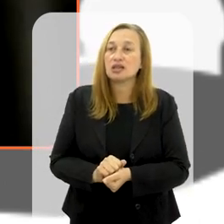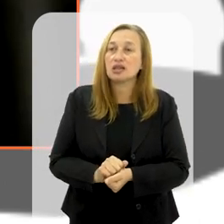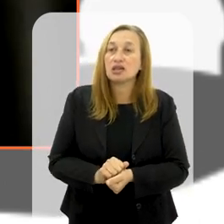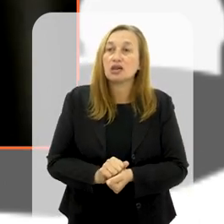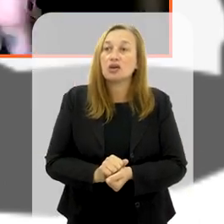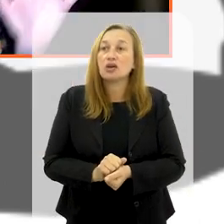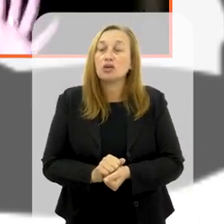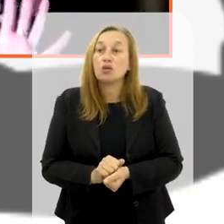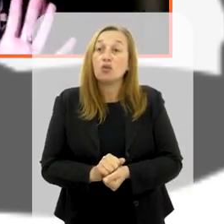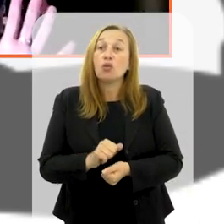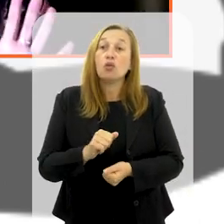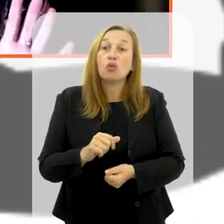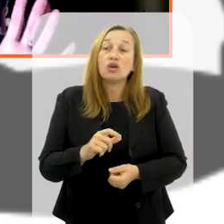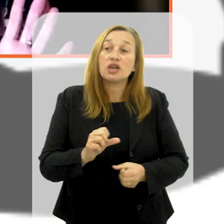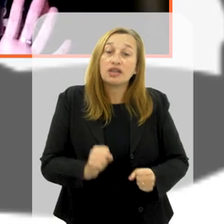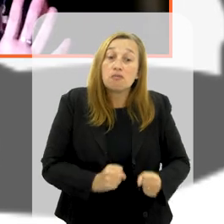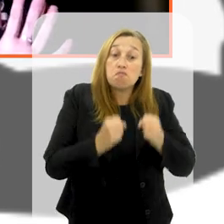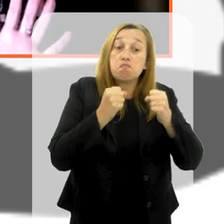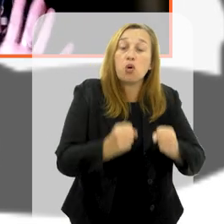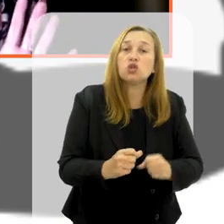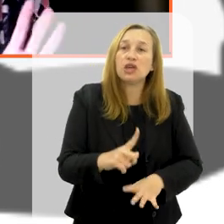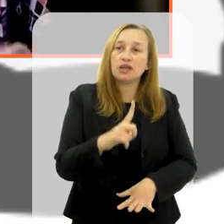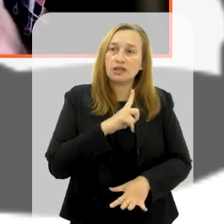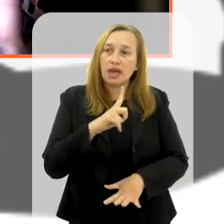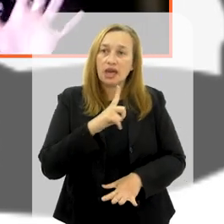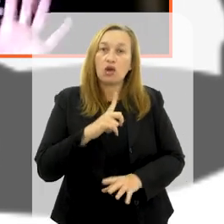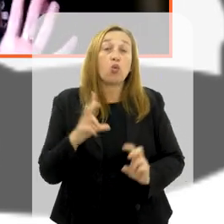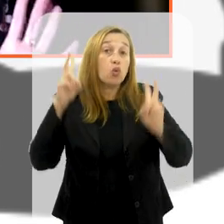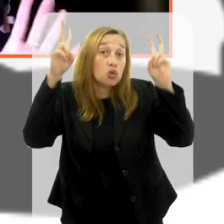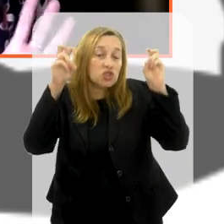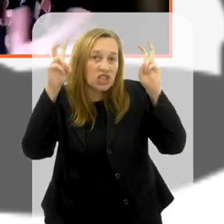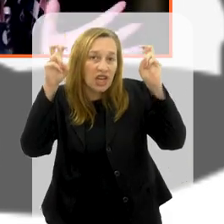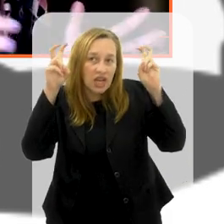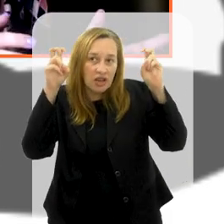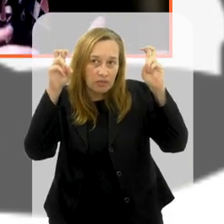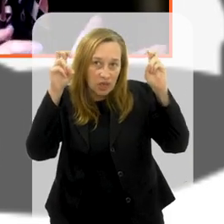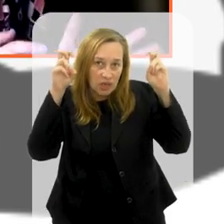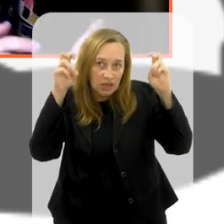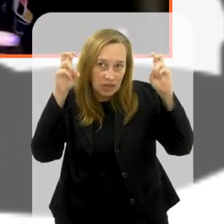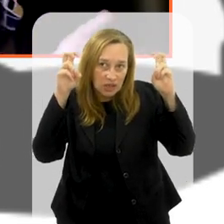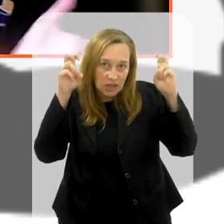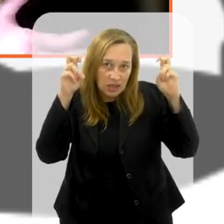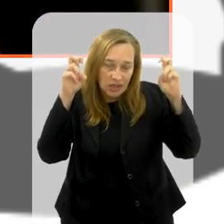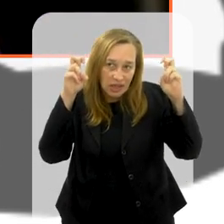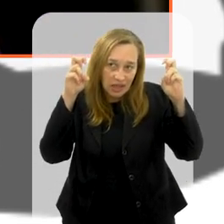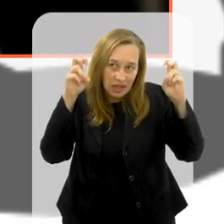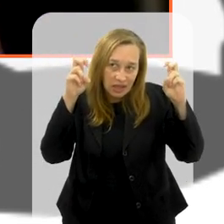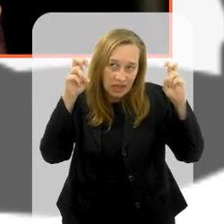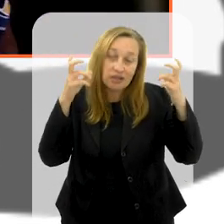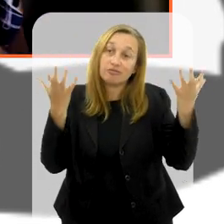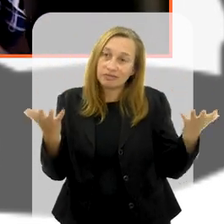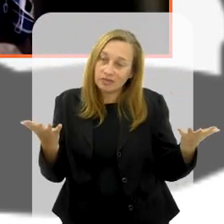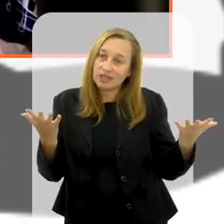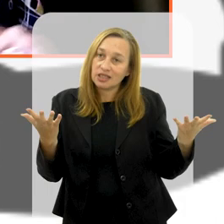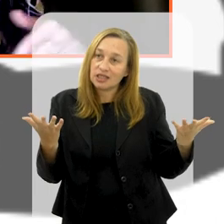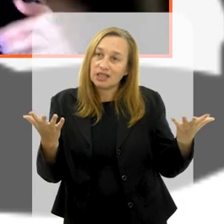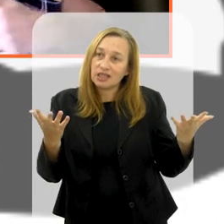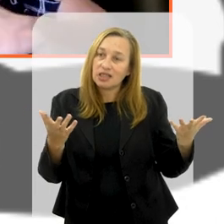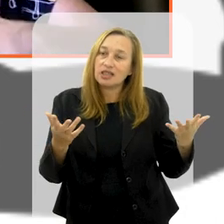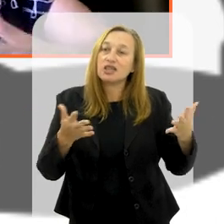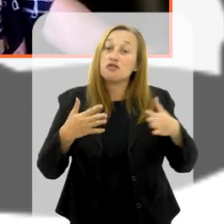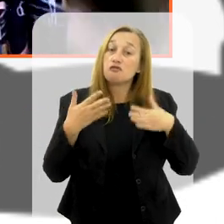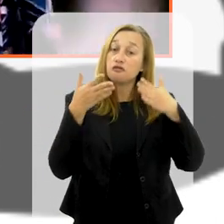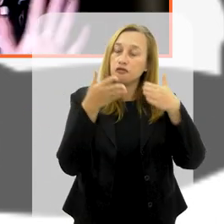na sala, aquele que está incomodando. O tema que incomoda, os diplomatas rapidinho tiram da sala